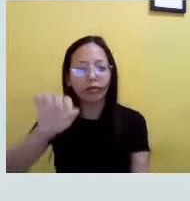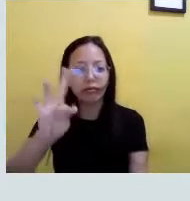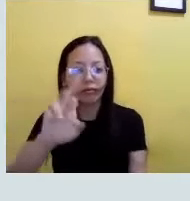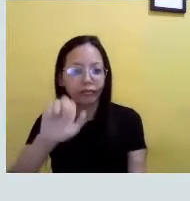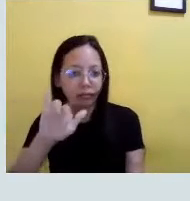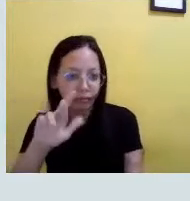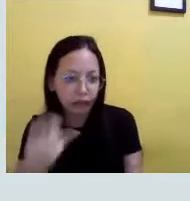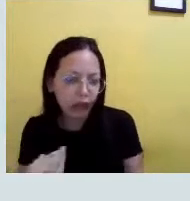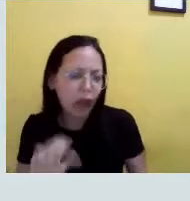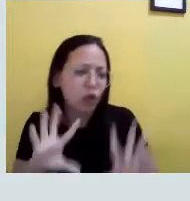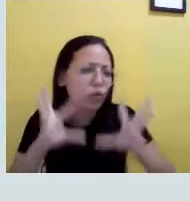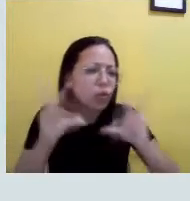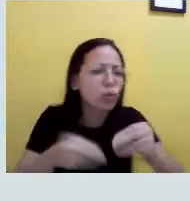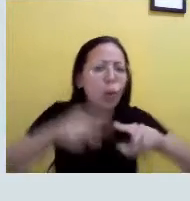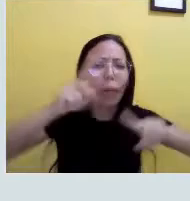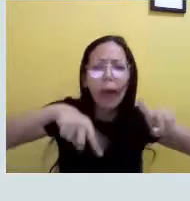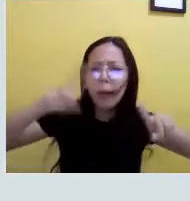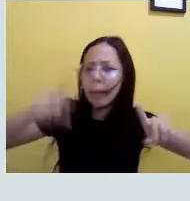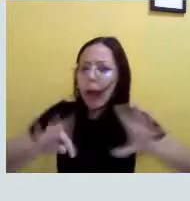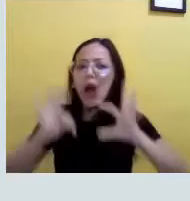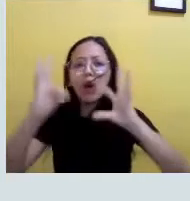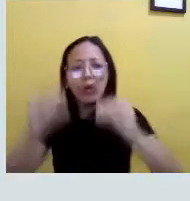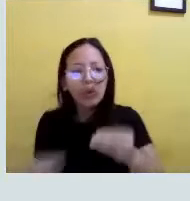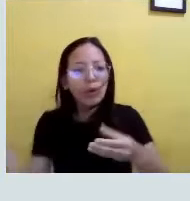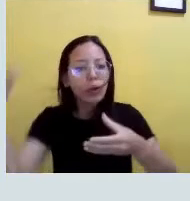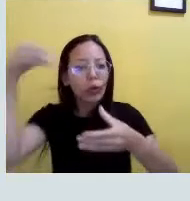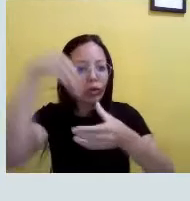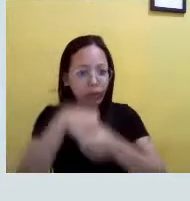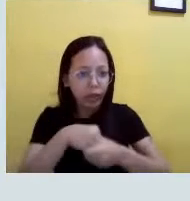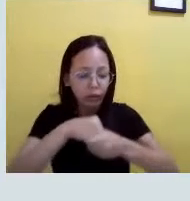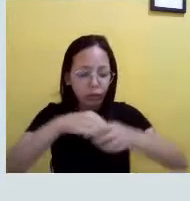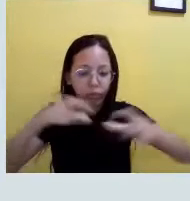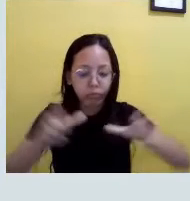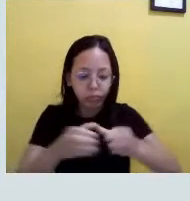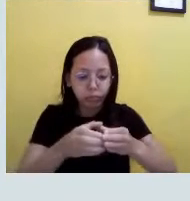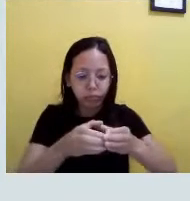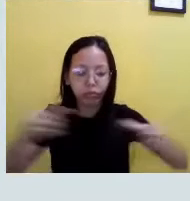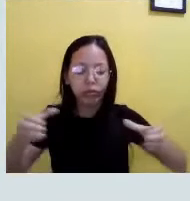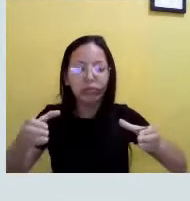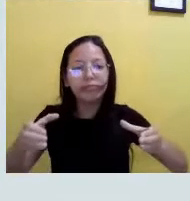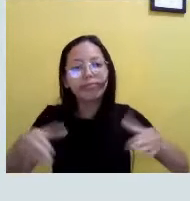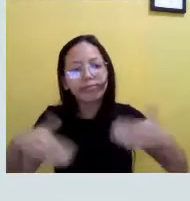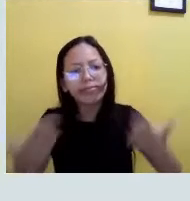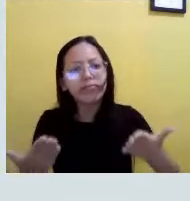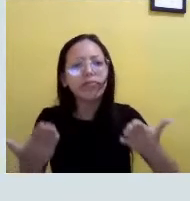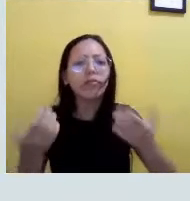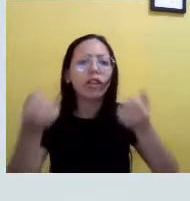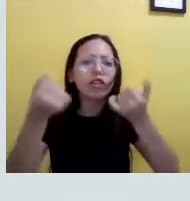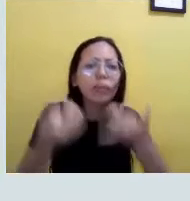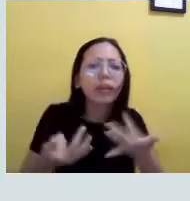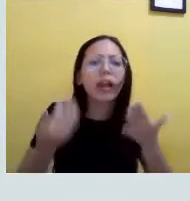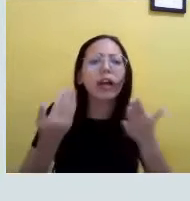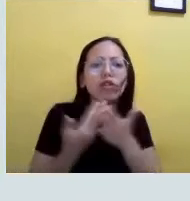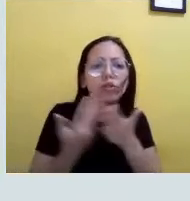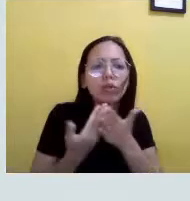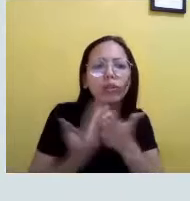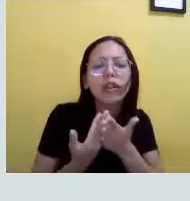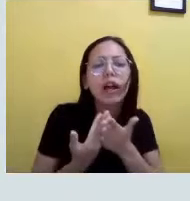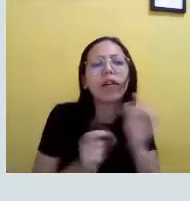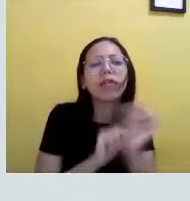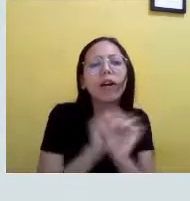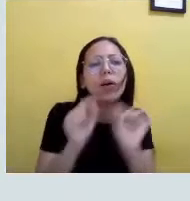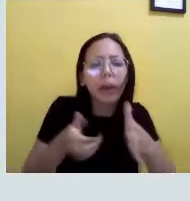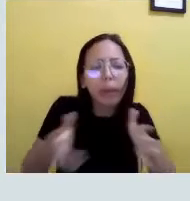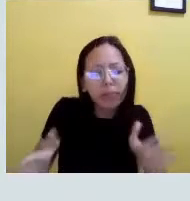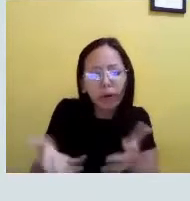objetos, todos eles fazem parte desse universo, né. E quando a gente vai estudar da química, ela vai justamente promover o